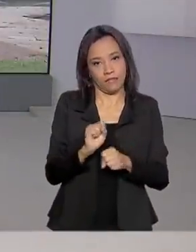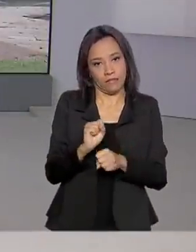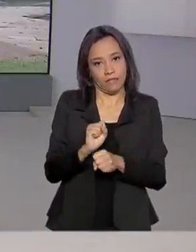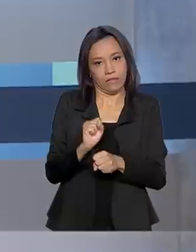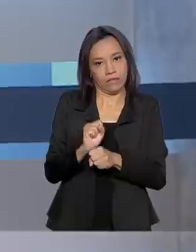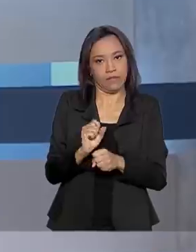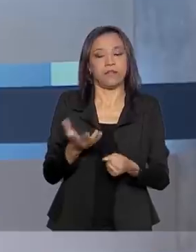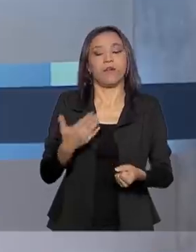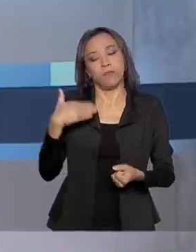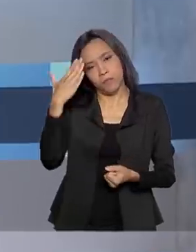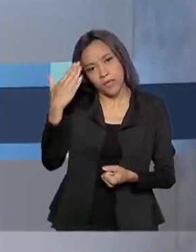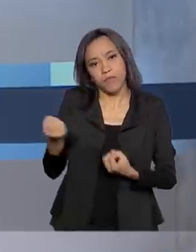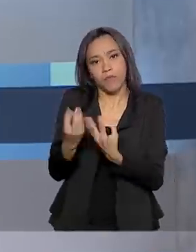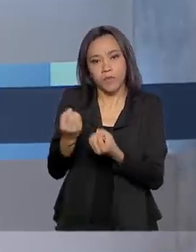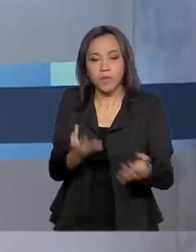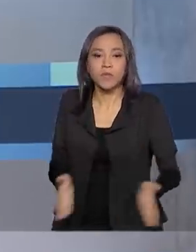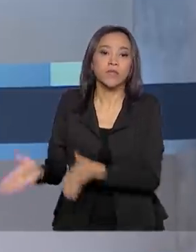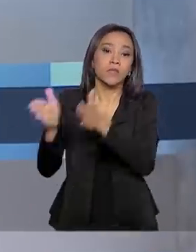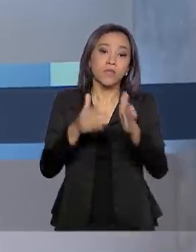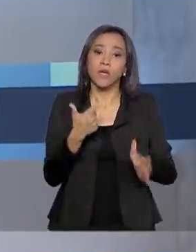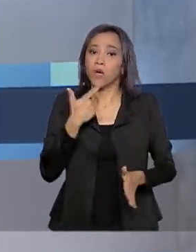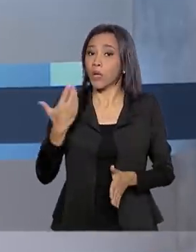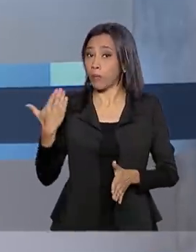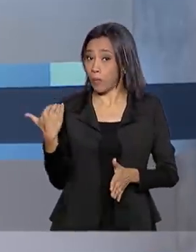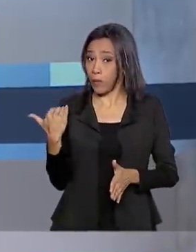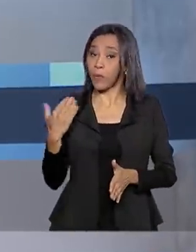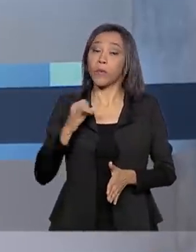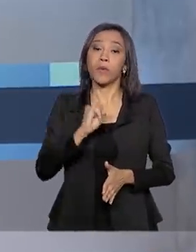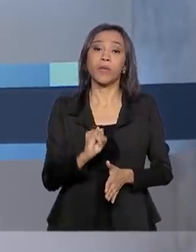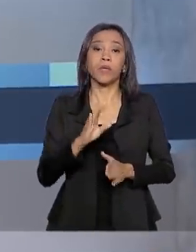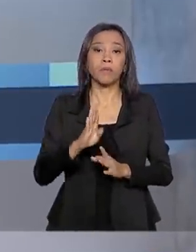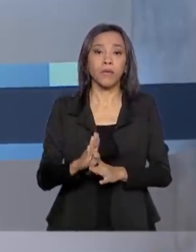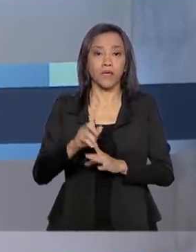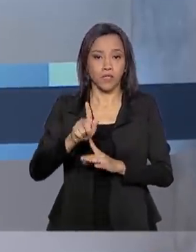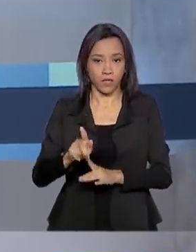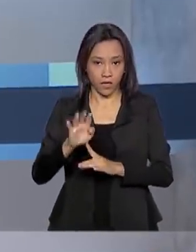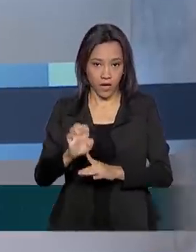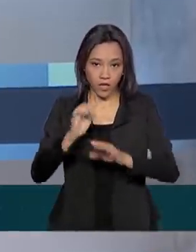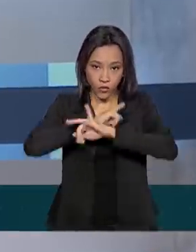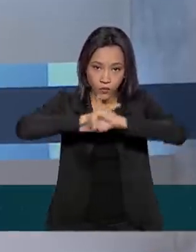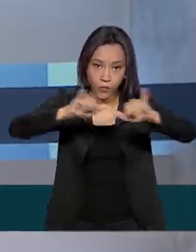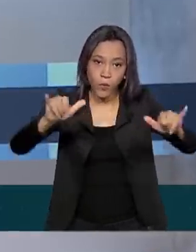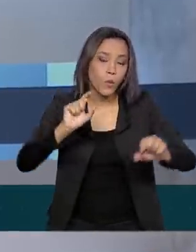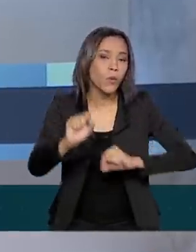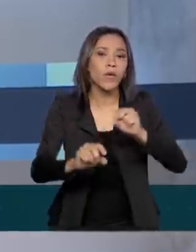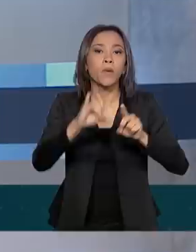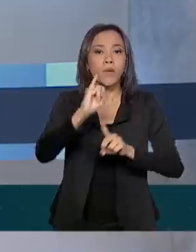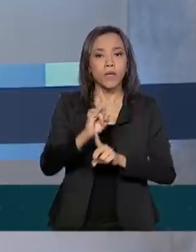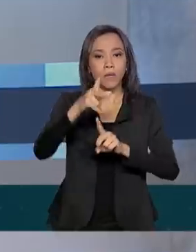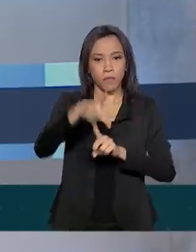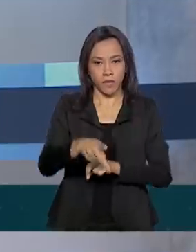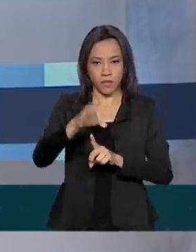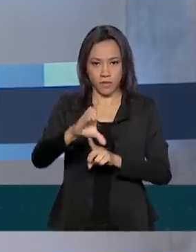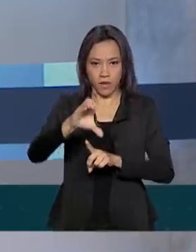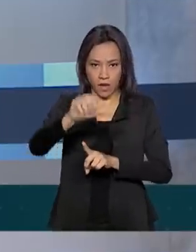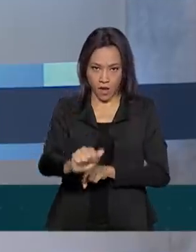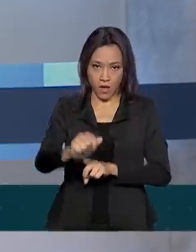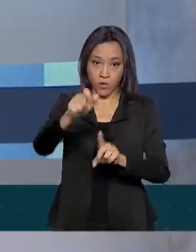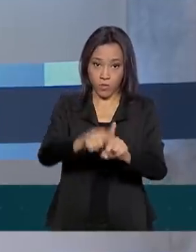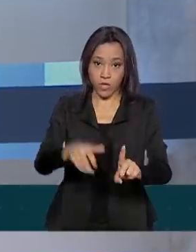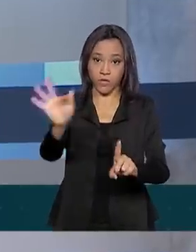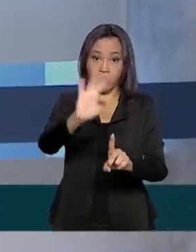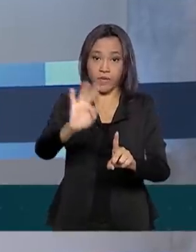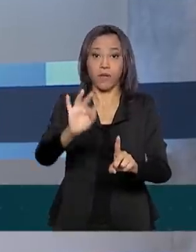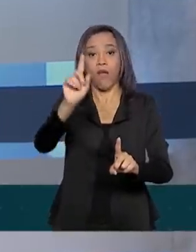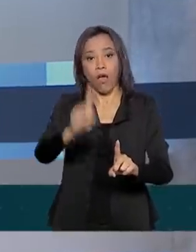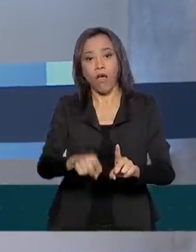informações. E olha, o IBGE divulgou agora há pouco que o IPCA, o Índice Nacional de Preços ao Consumidor Amplo, de fevereiro, ficou em 0